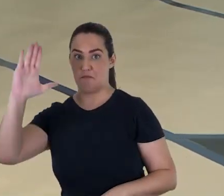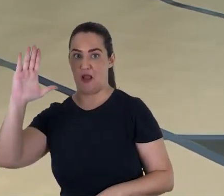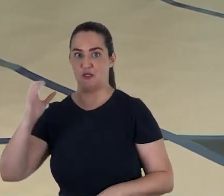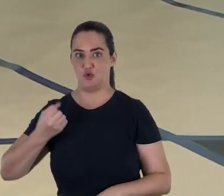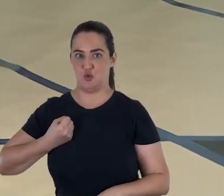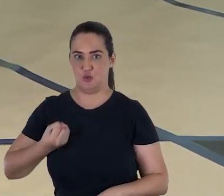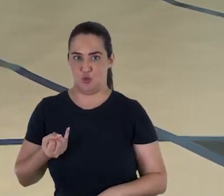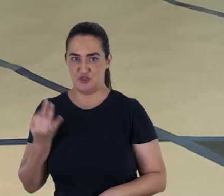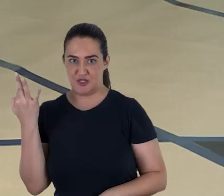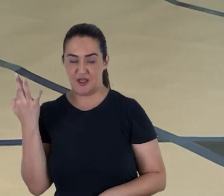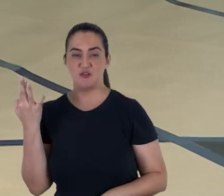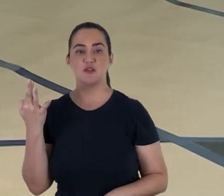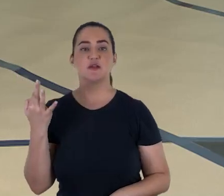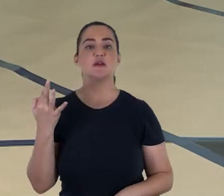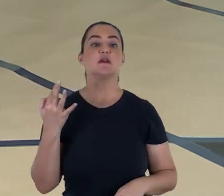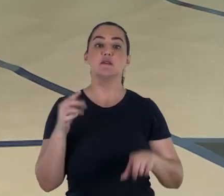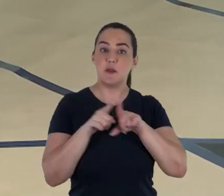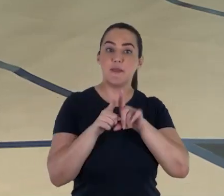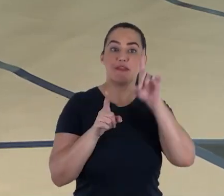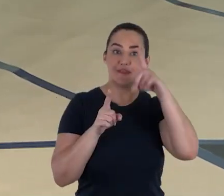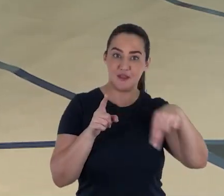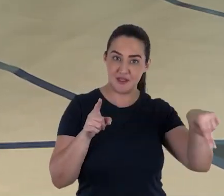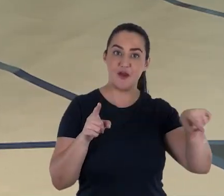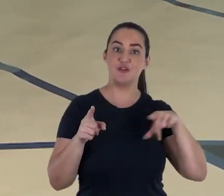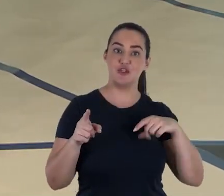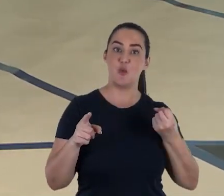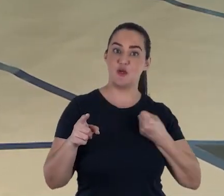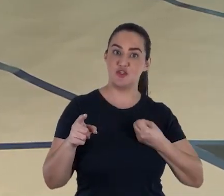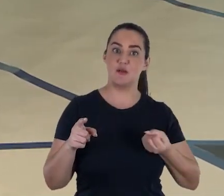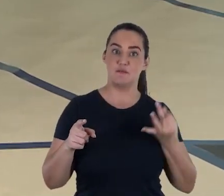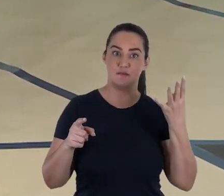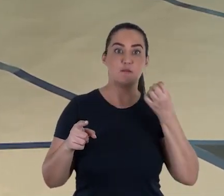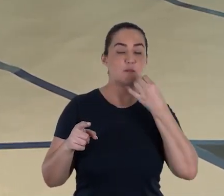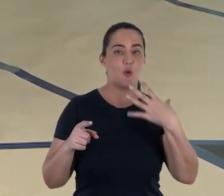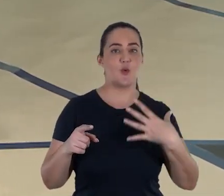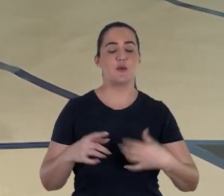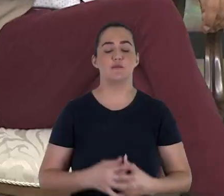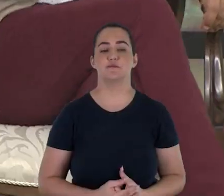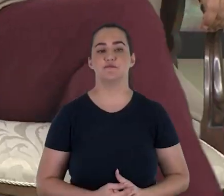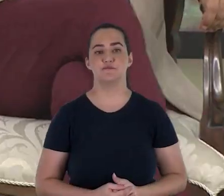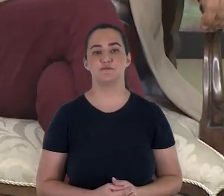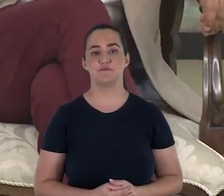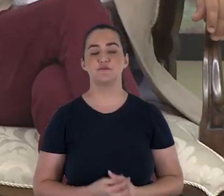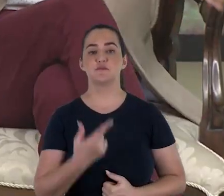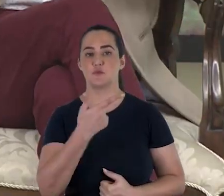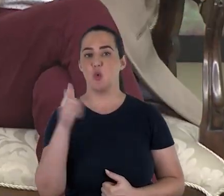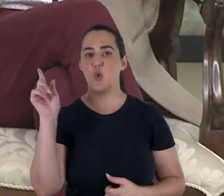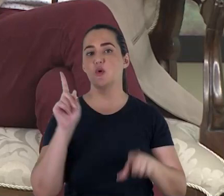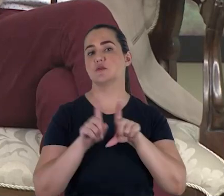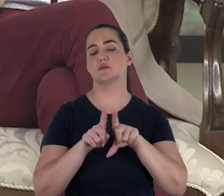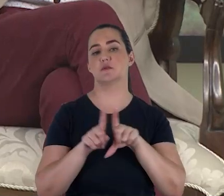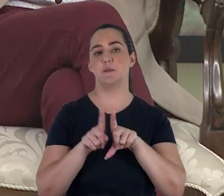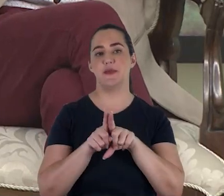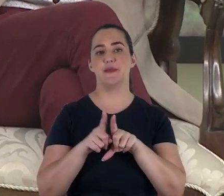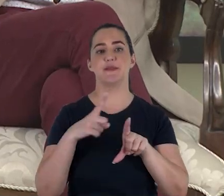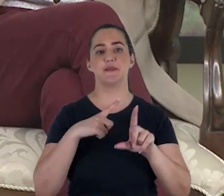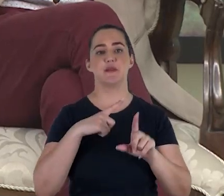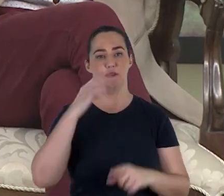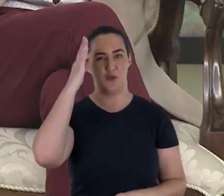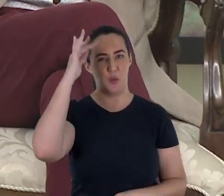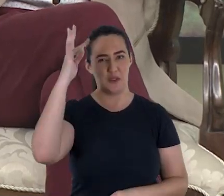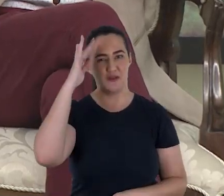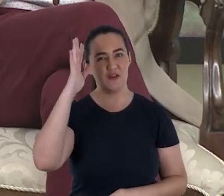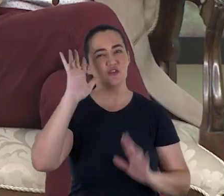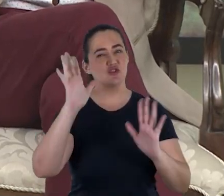que reforça o interesse daquele grupo nas profecias de Daniel. Outra questão que envolve essa teoria já